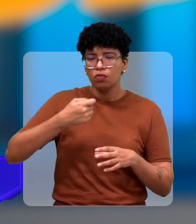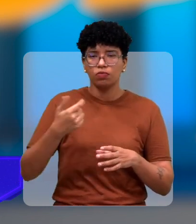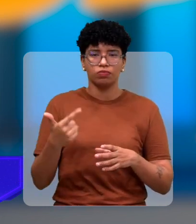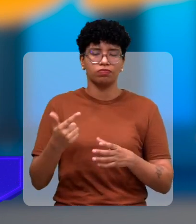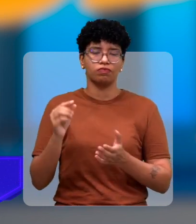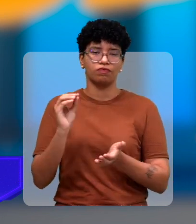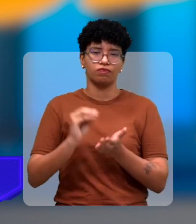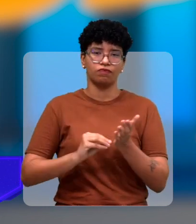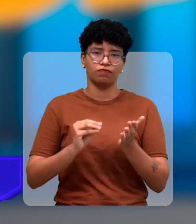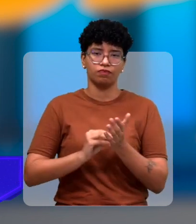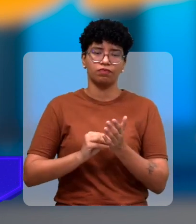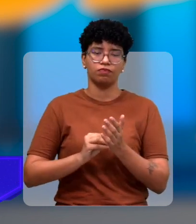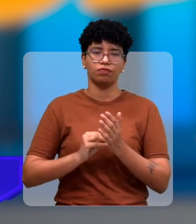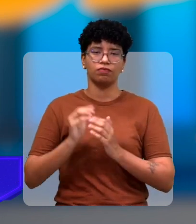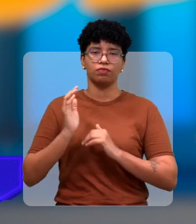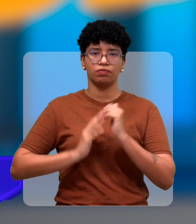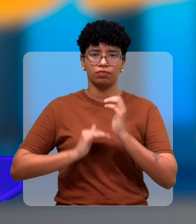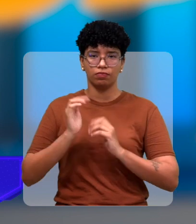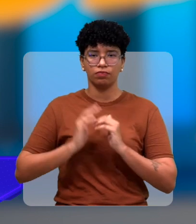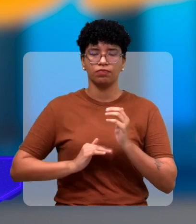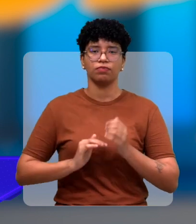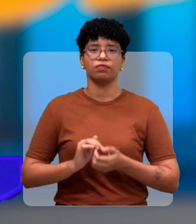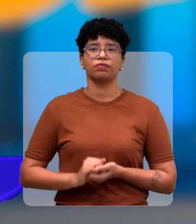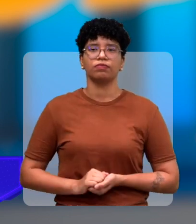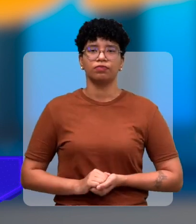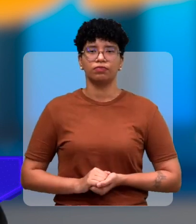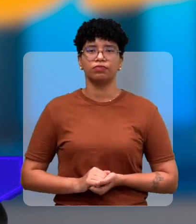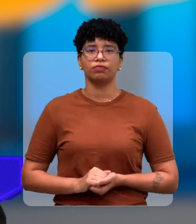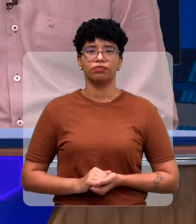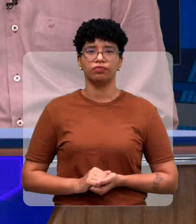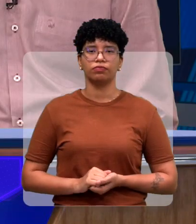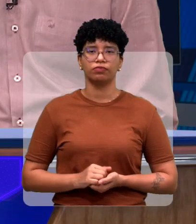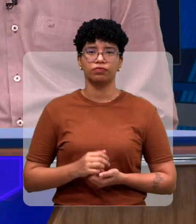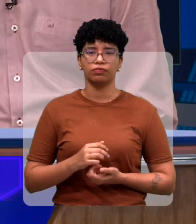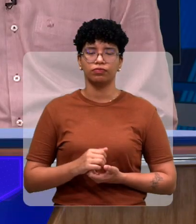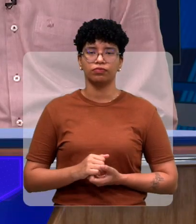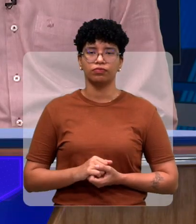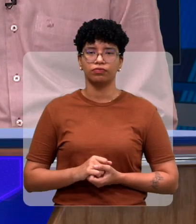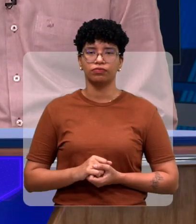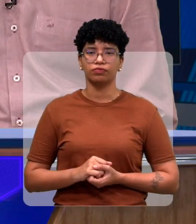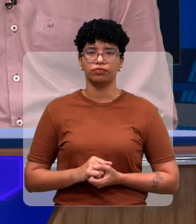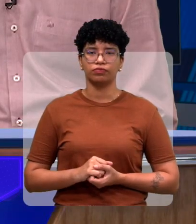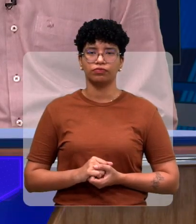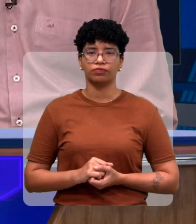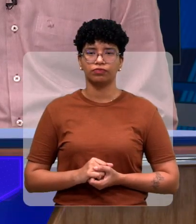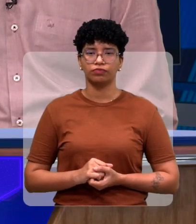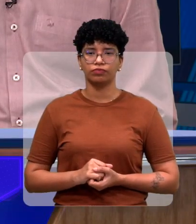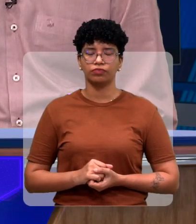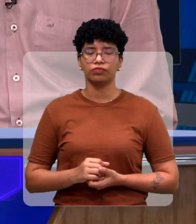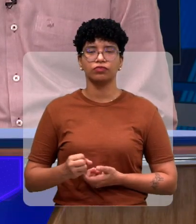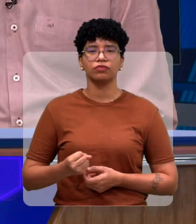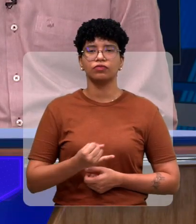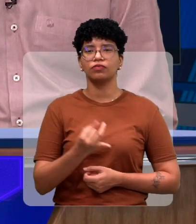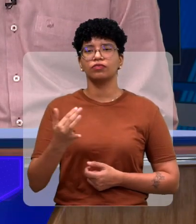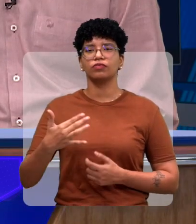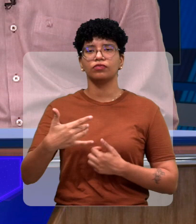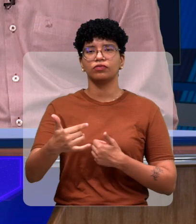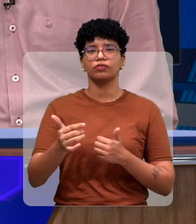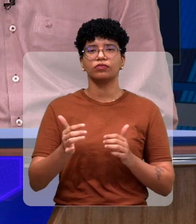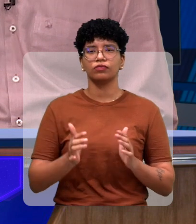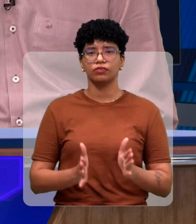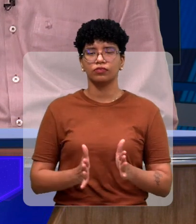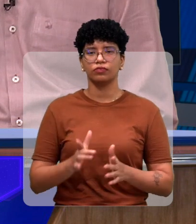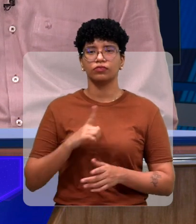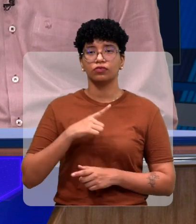Essa nós não temos ainda, até por falta de... de profissional e de... E também falta de... De espaço. De sala. Falando de espaço,